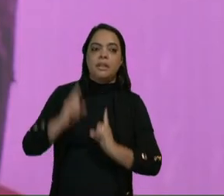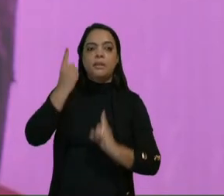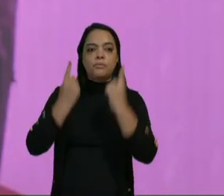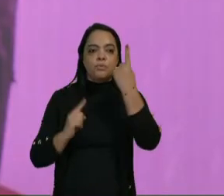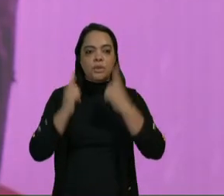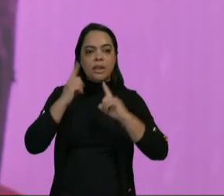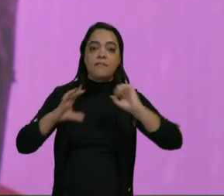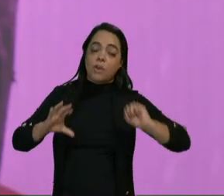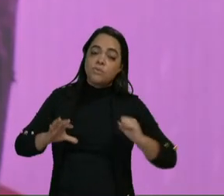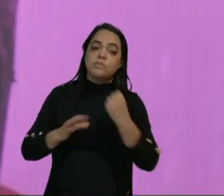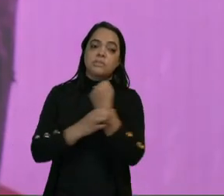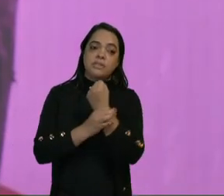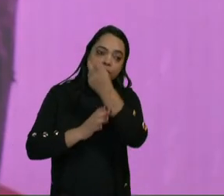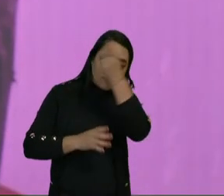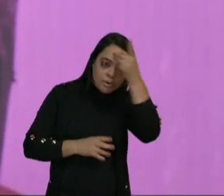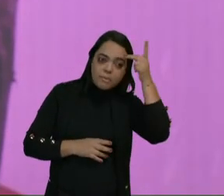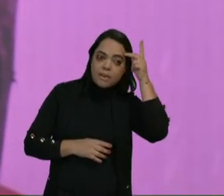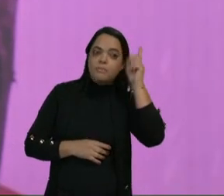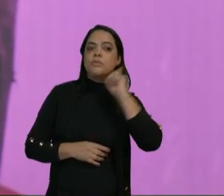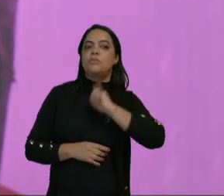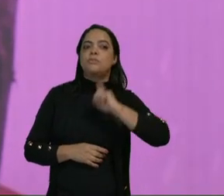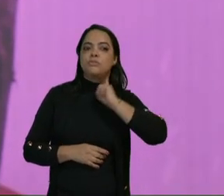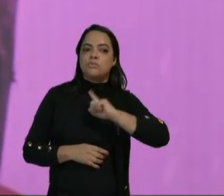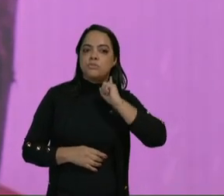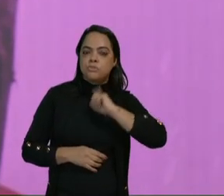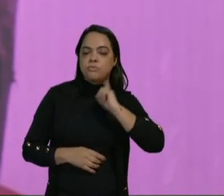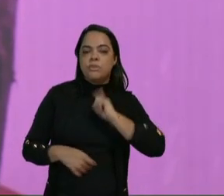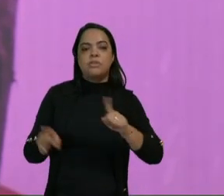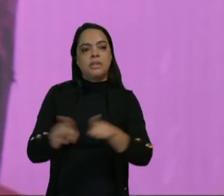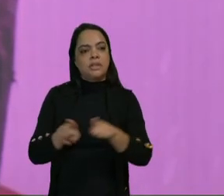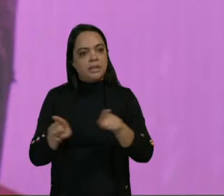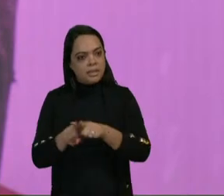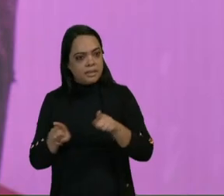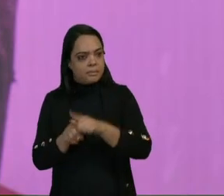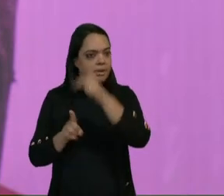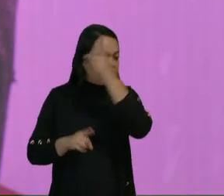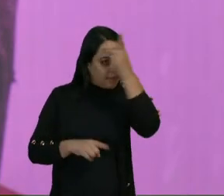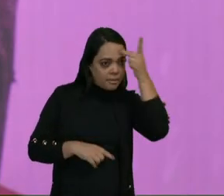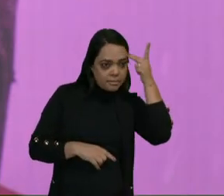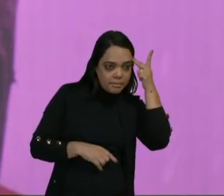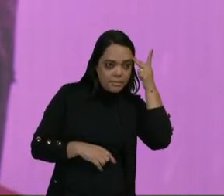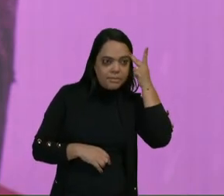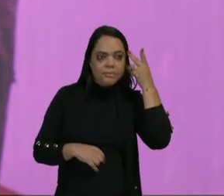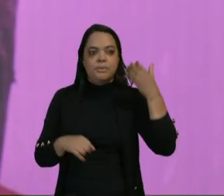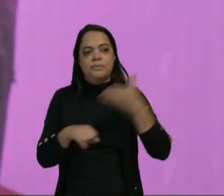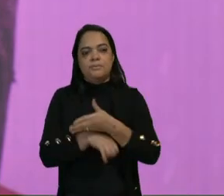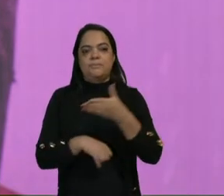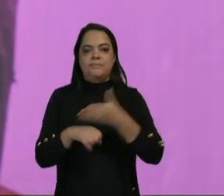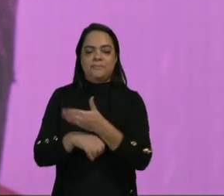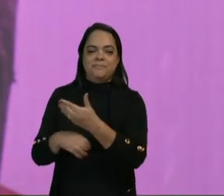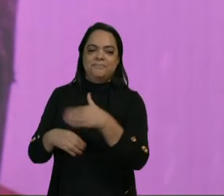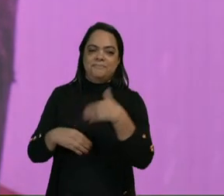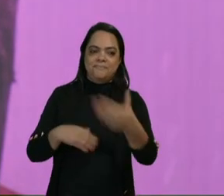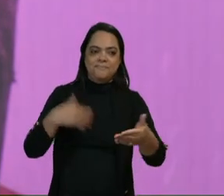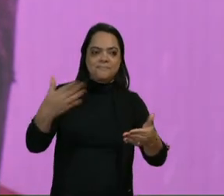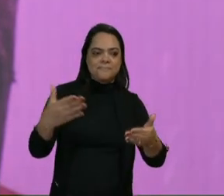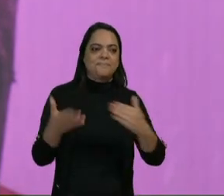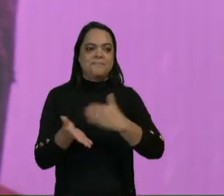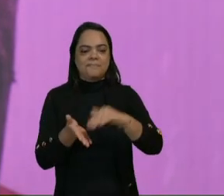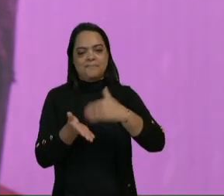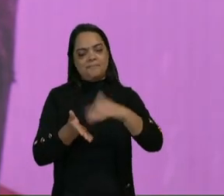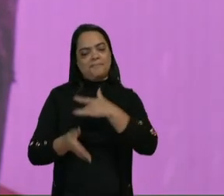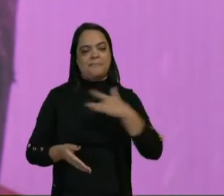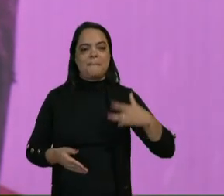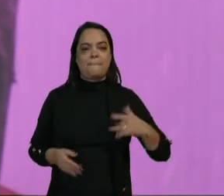seguro para o mineiro e também para aqueles que vierem de fora. Secretaria de